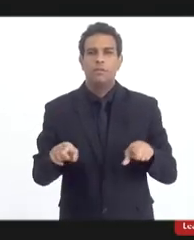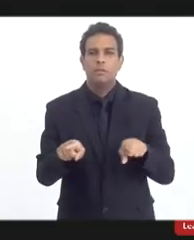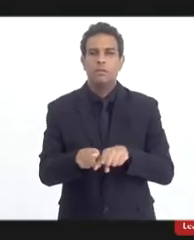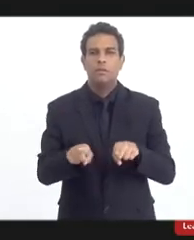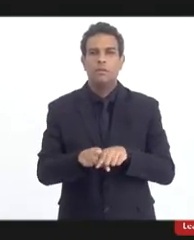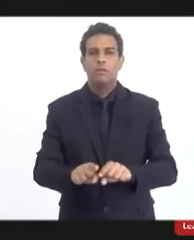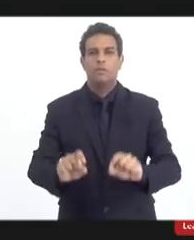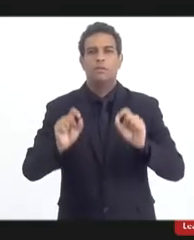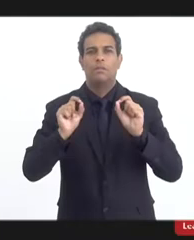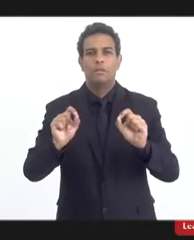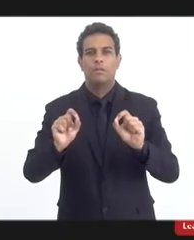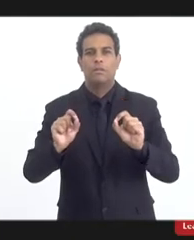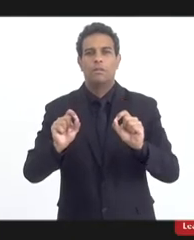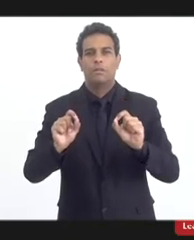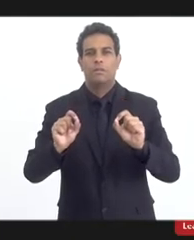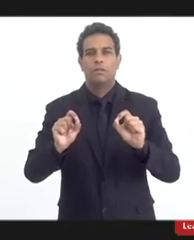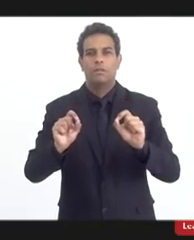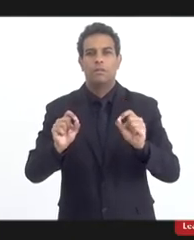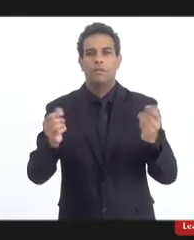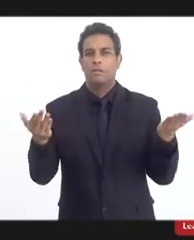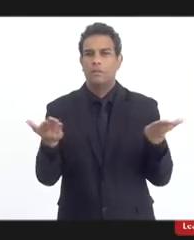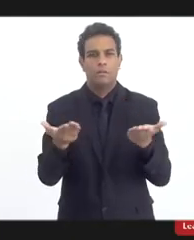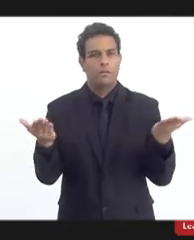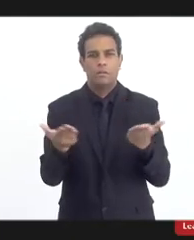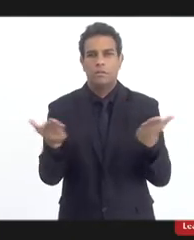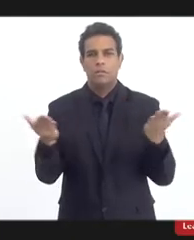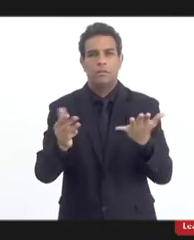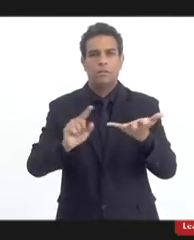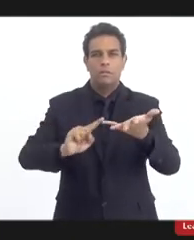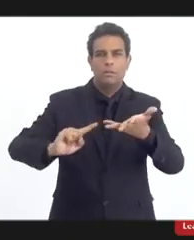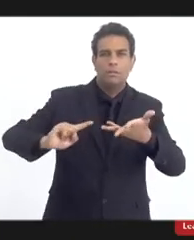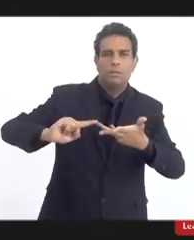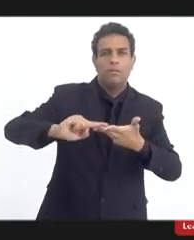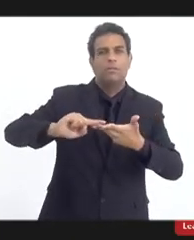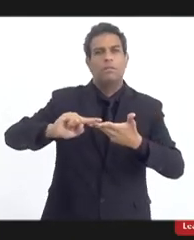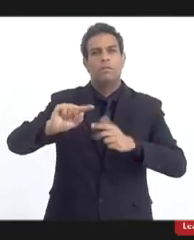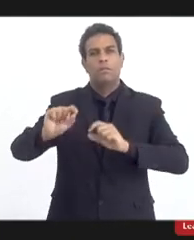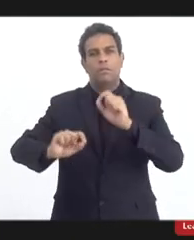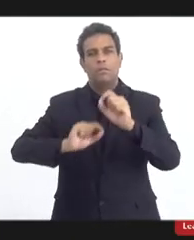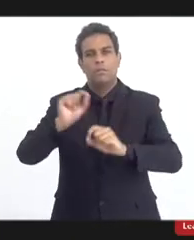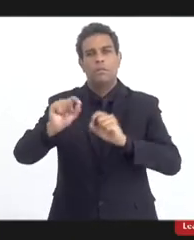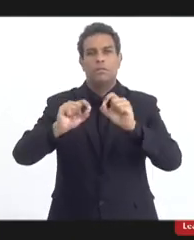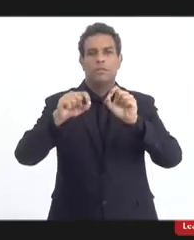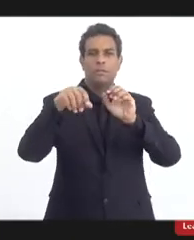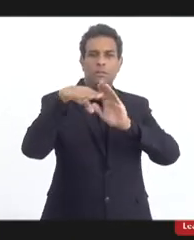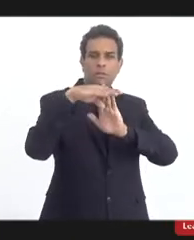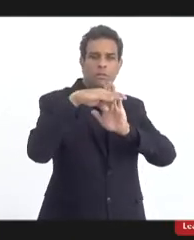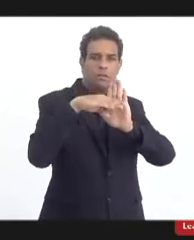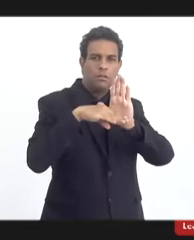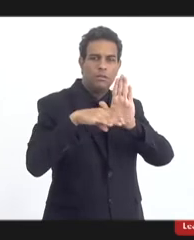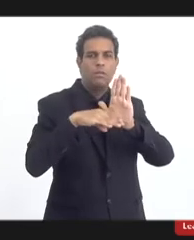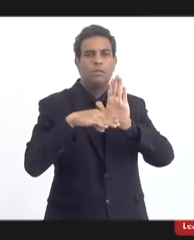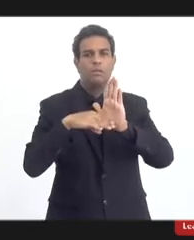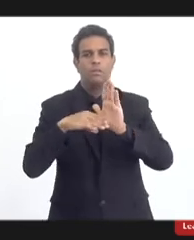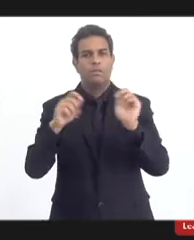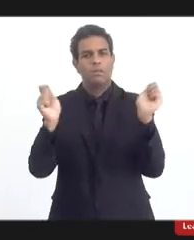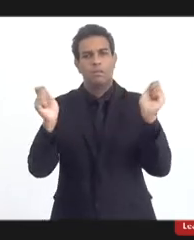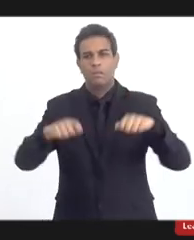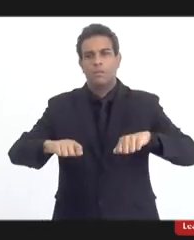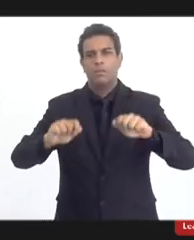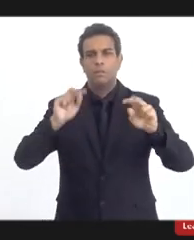Não posso deixar de registrar inicialmente a minha admiração, o meu respeito